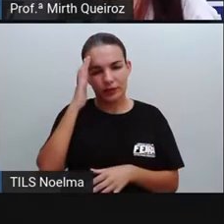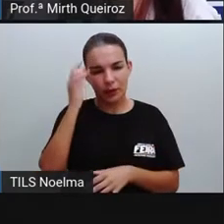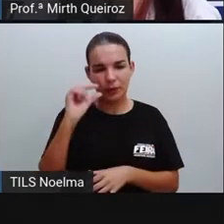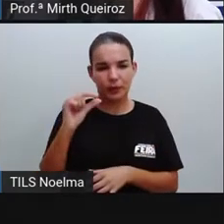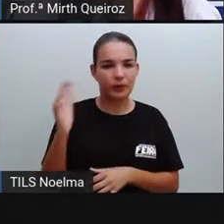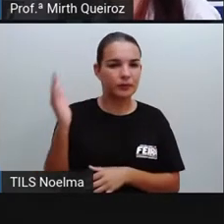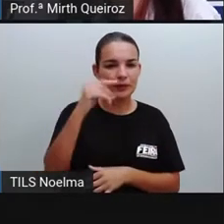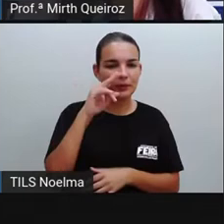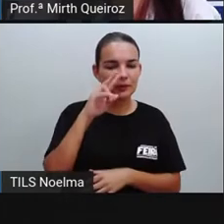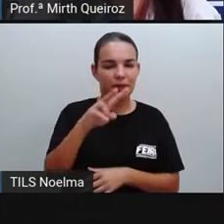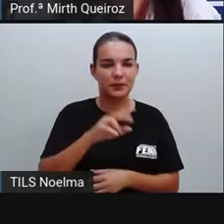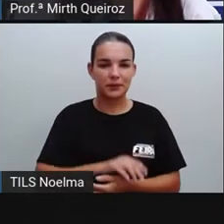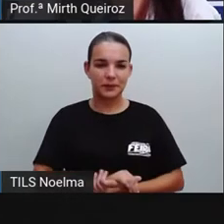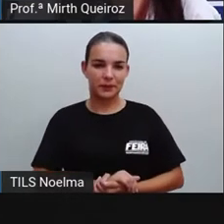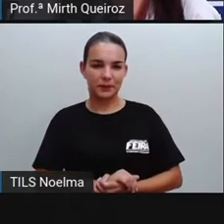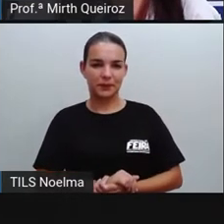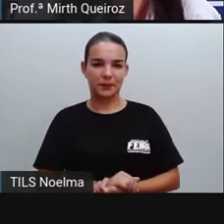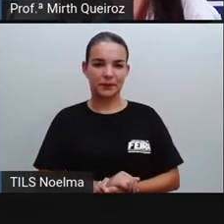gênero. Vamos lá?